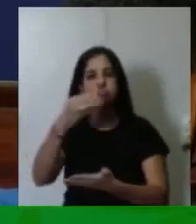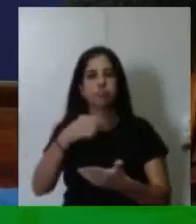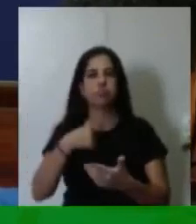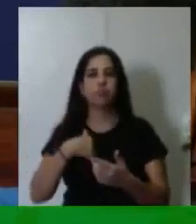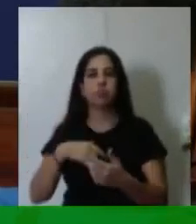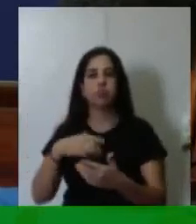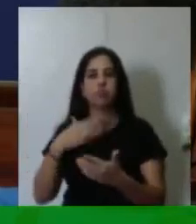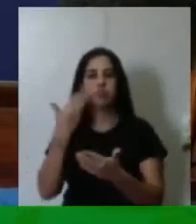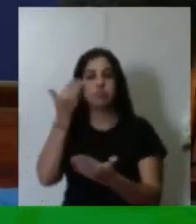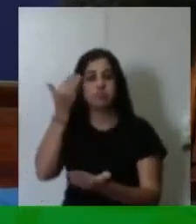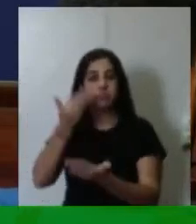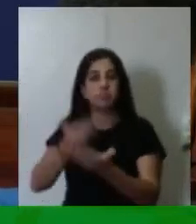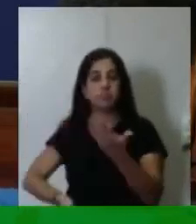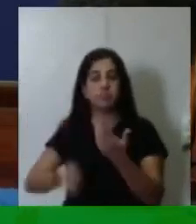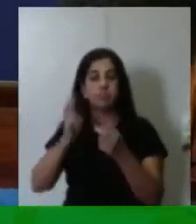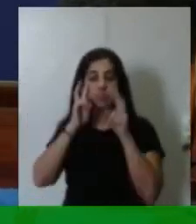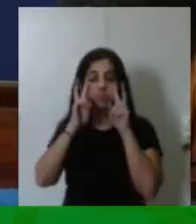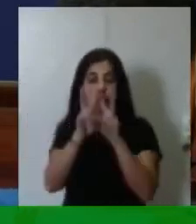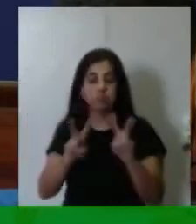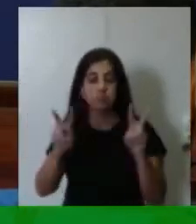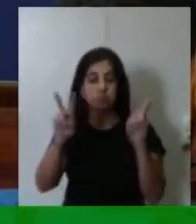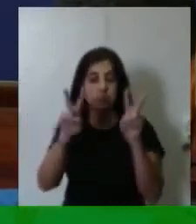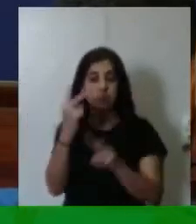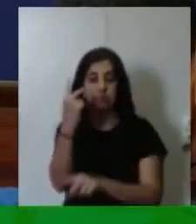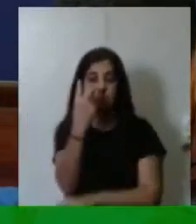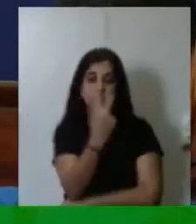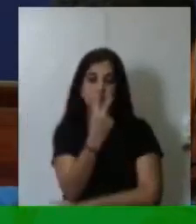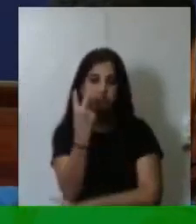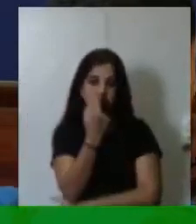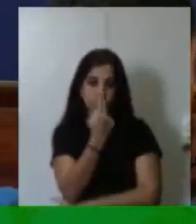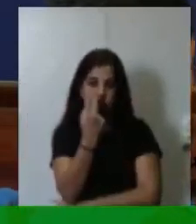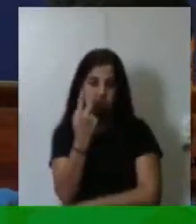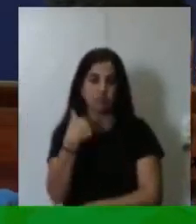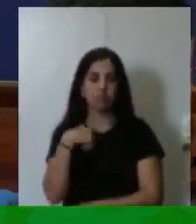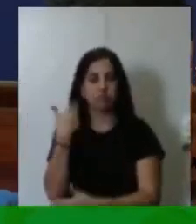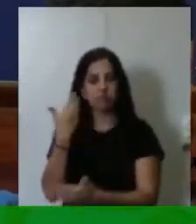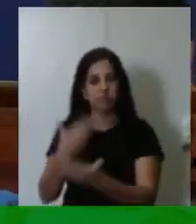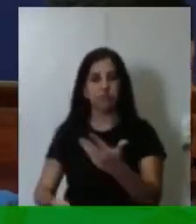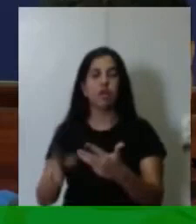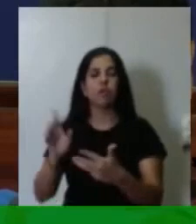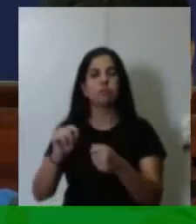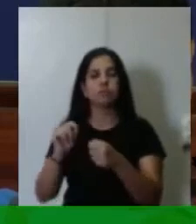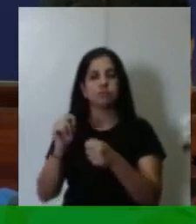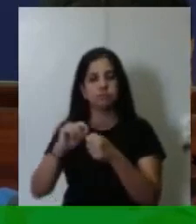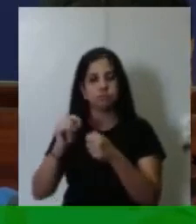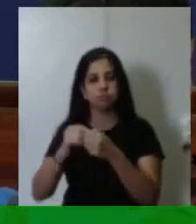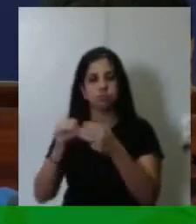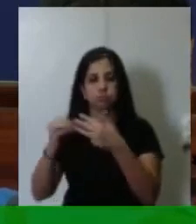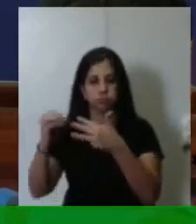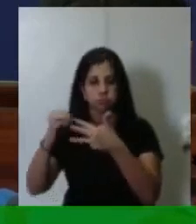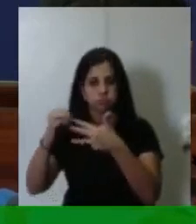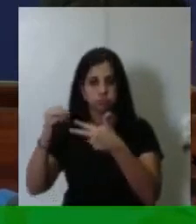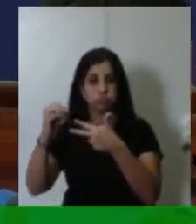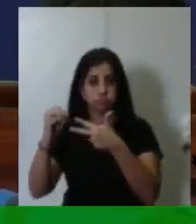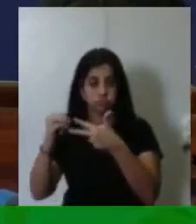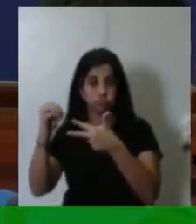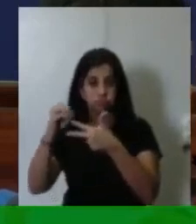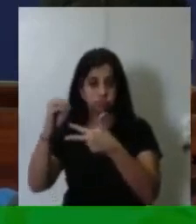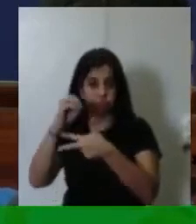eu digo, vou continuar meus desafios. Fiz o Enem, já tinha jornalista, já tinha história, eu já tinha,